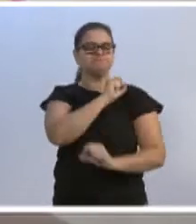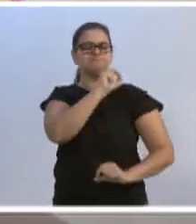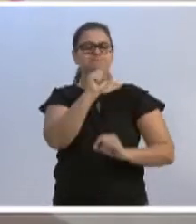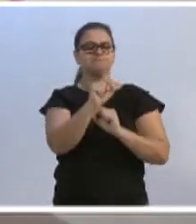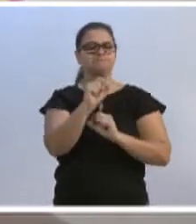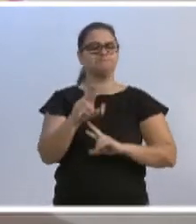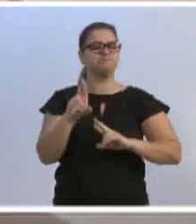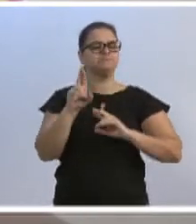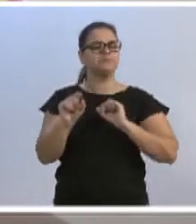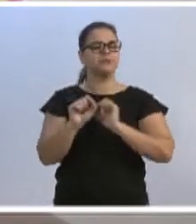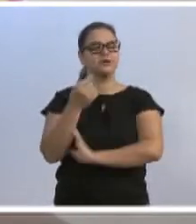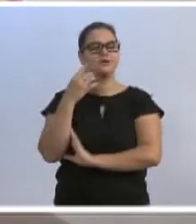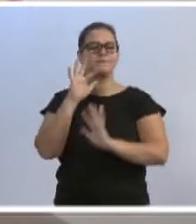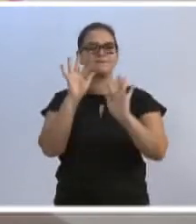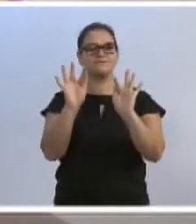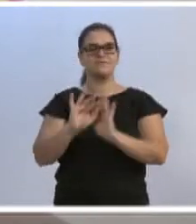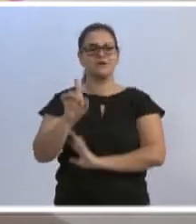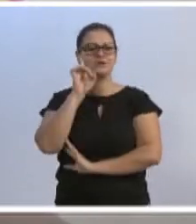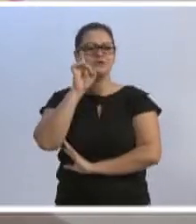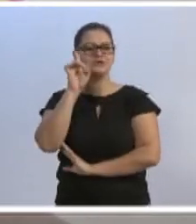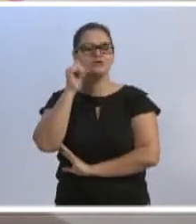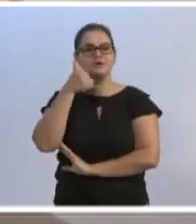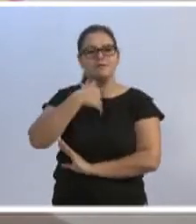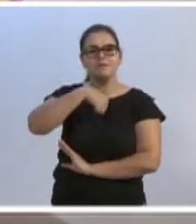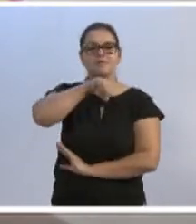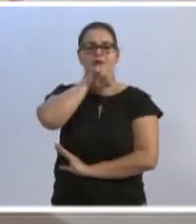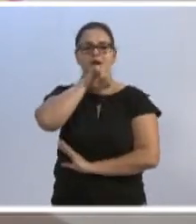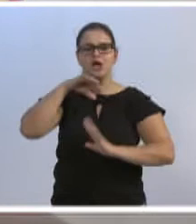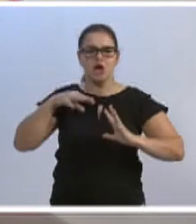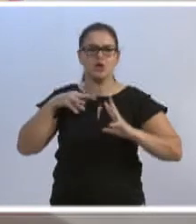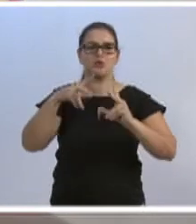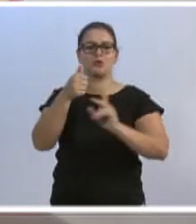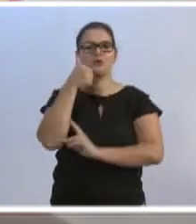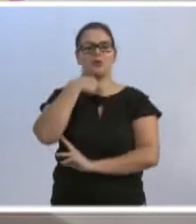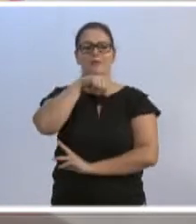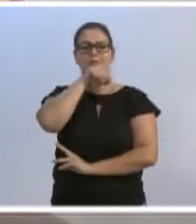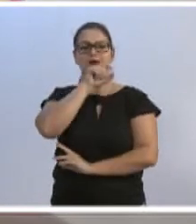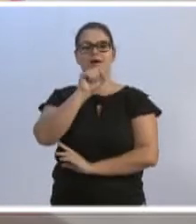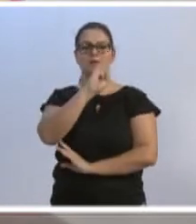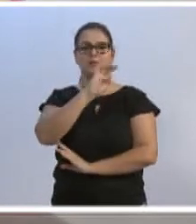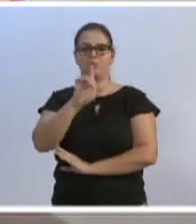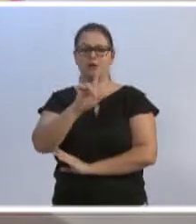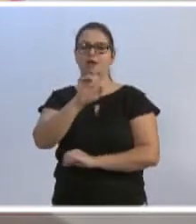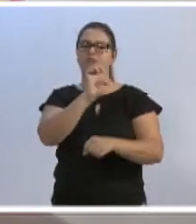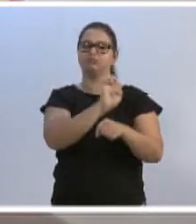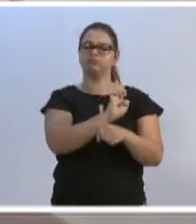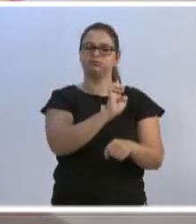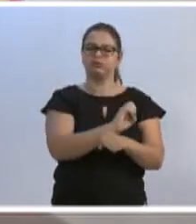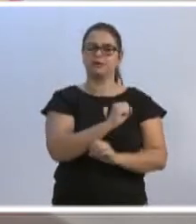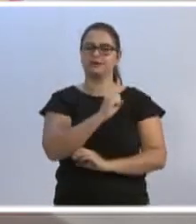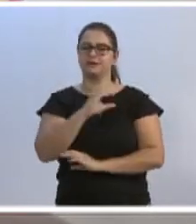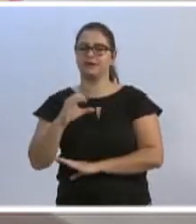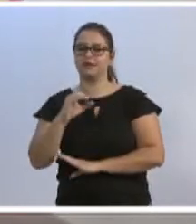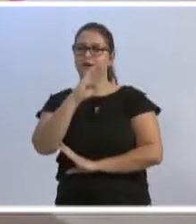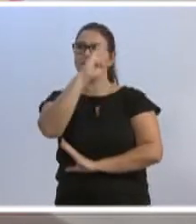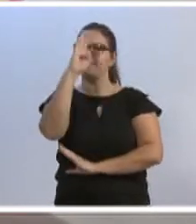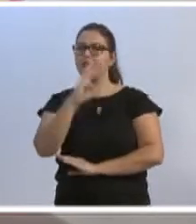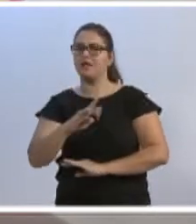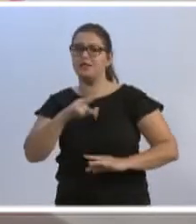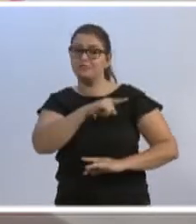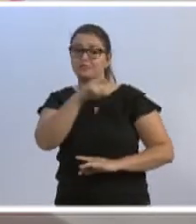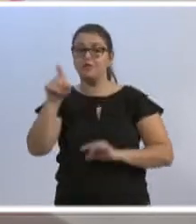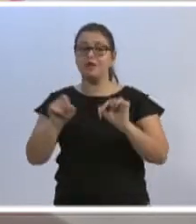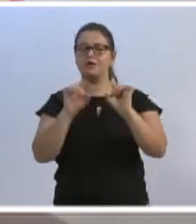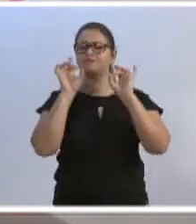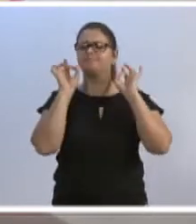desejar aí um feliz dia das mães, a todas as mães blumenauenses, catarinenses, brasileiras, vocês realmente são